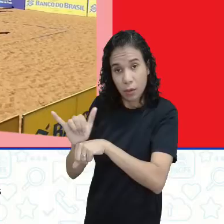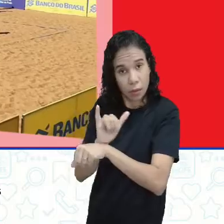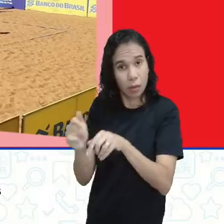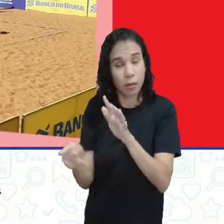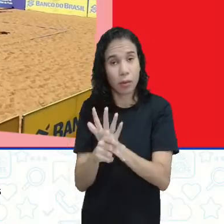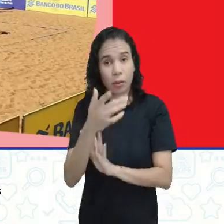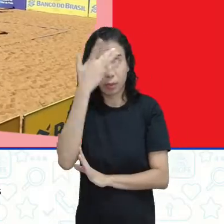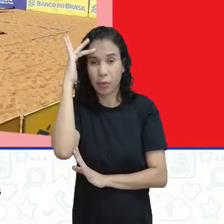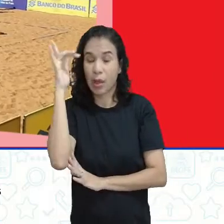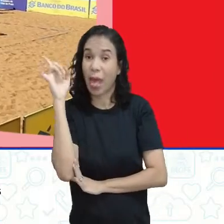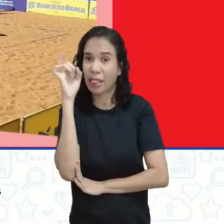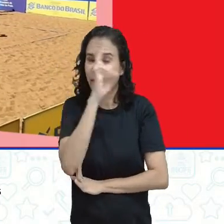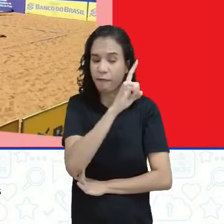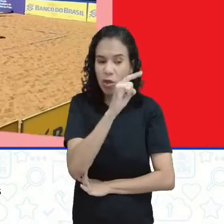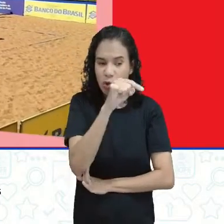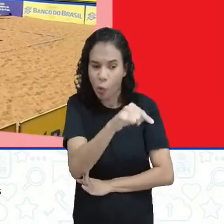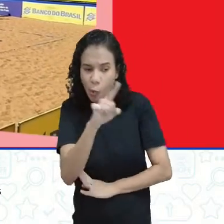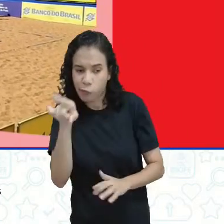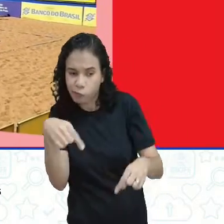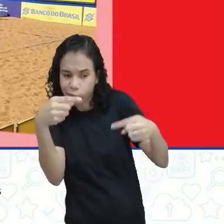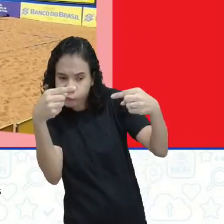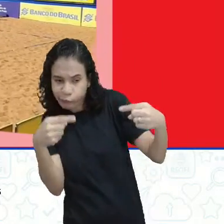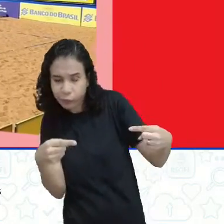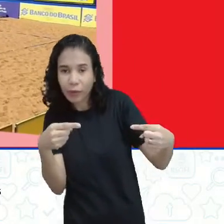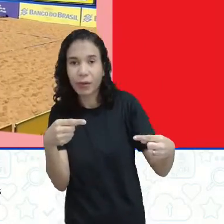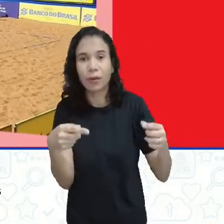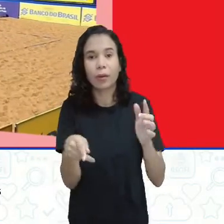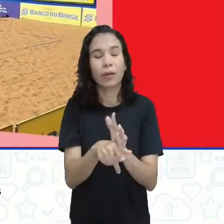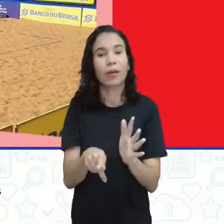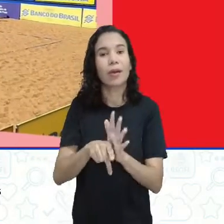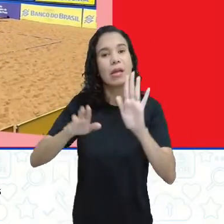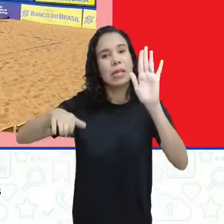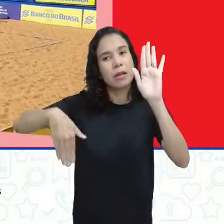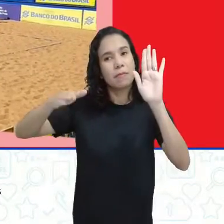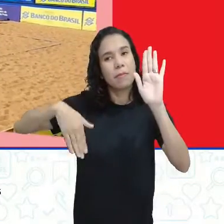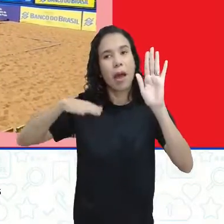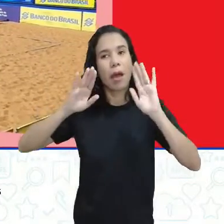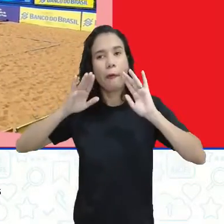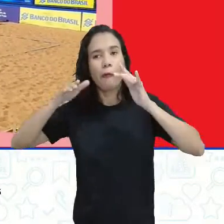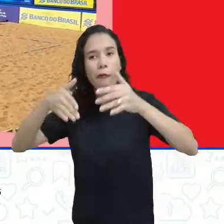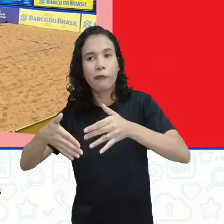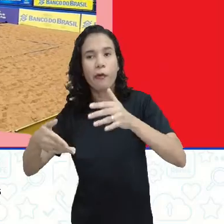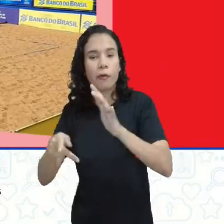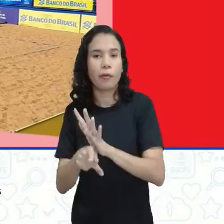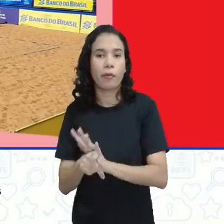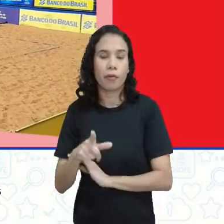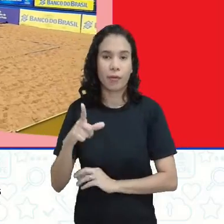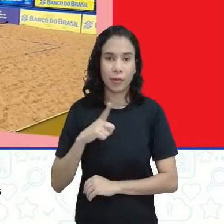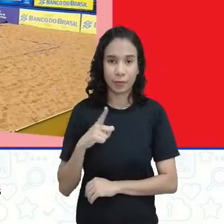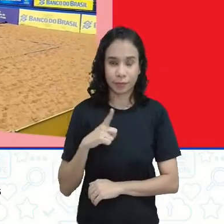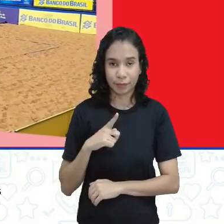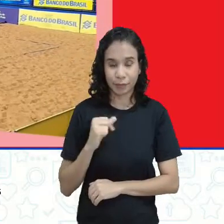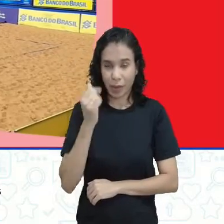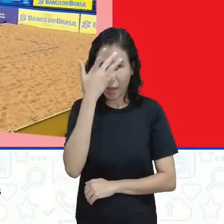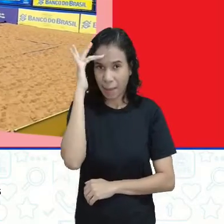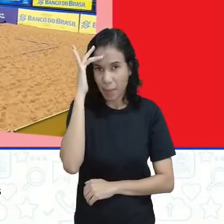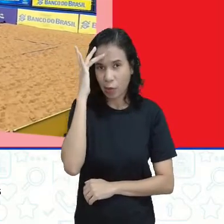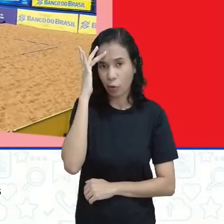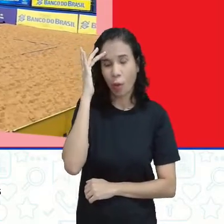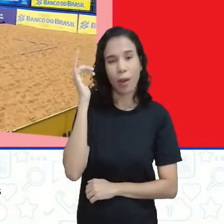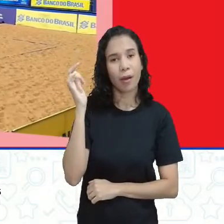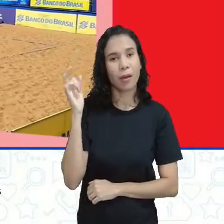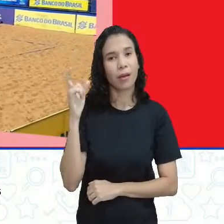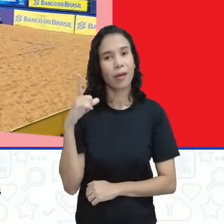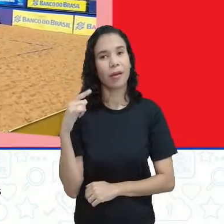pra que dificulte a vida da dupla. No vôlei de praia, especificamente, né? As pessoas que,